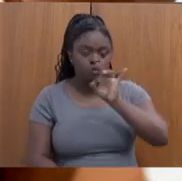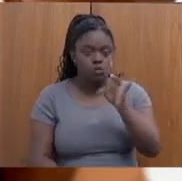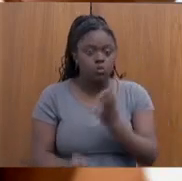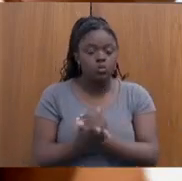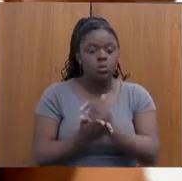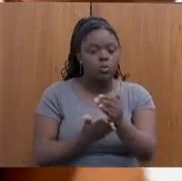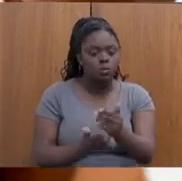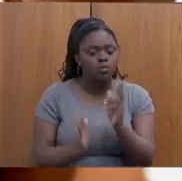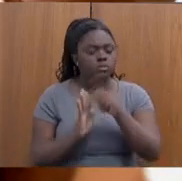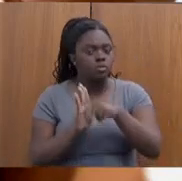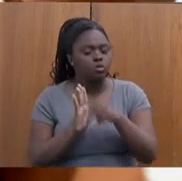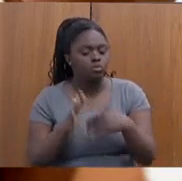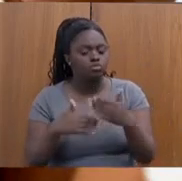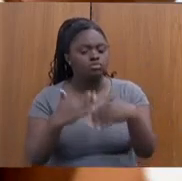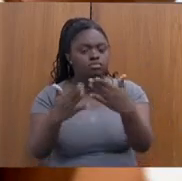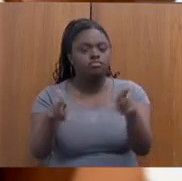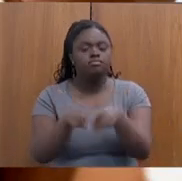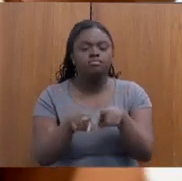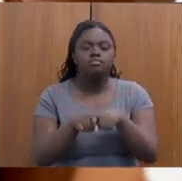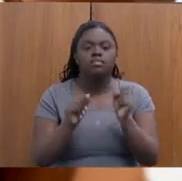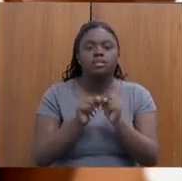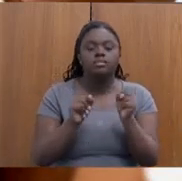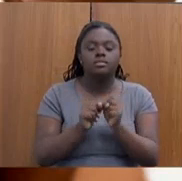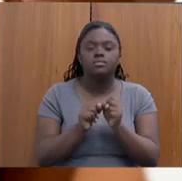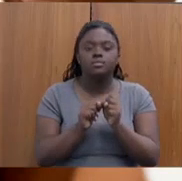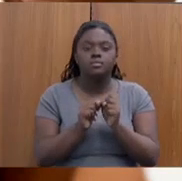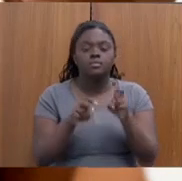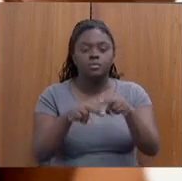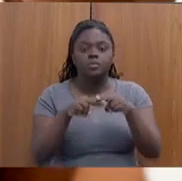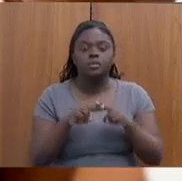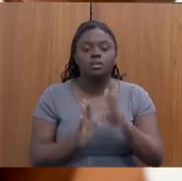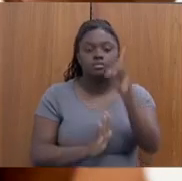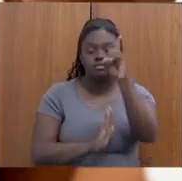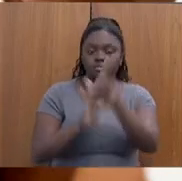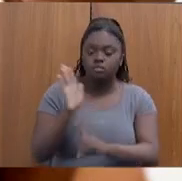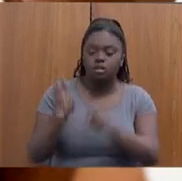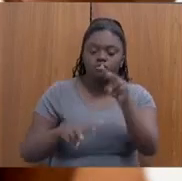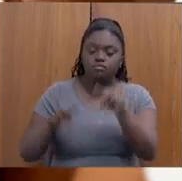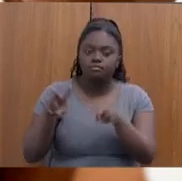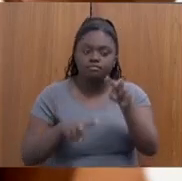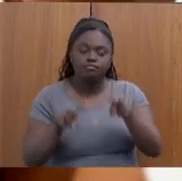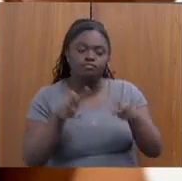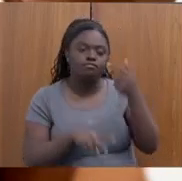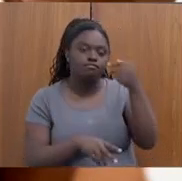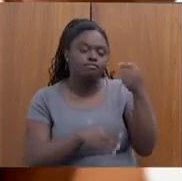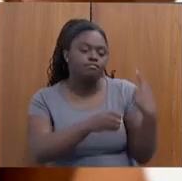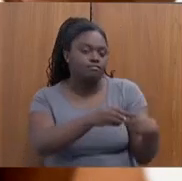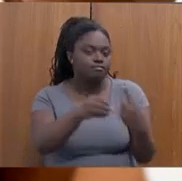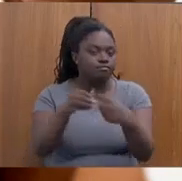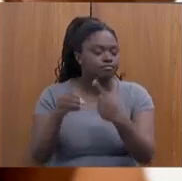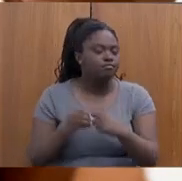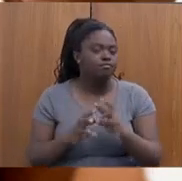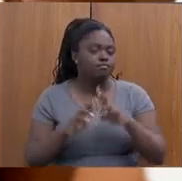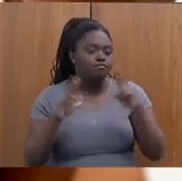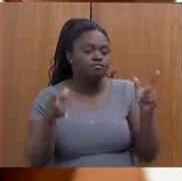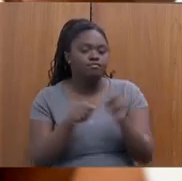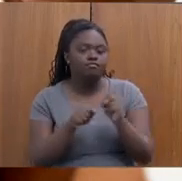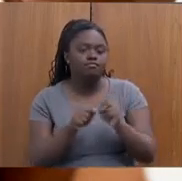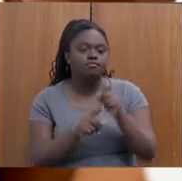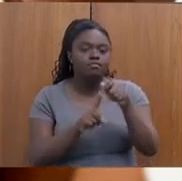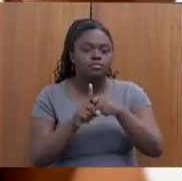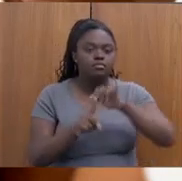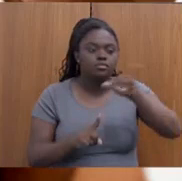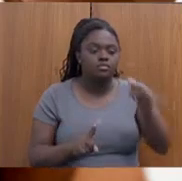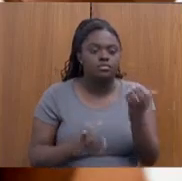de um grande projeto. E fizemos, a partir desse diagnóstico, Vistorias Técnicas a Sete Municípios, realizadas de janeiro a maio, para